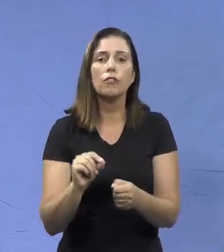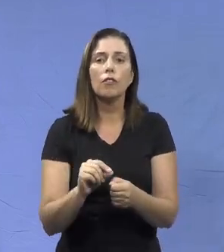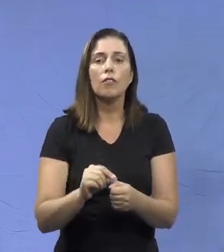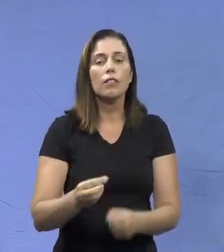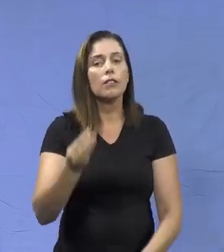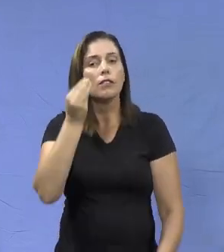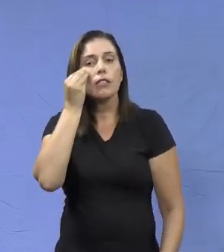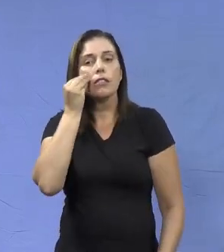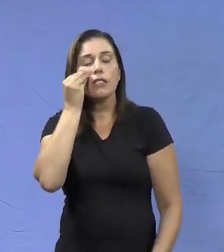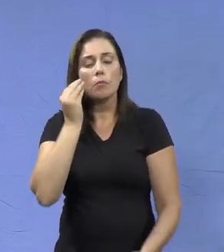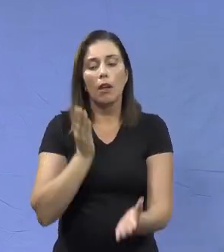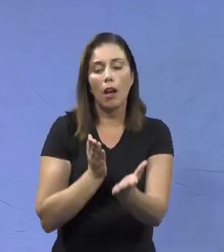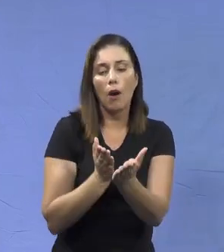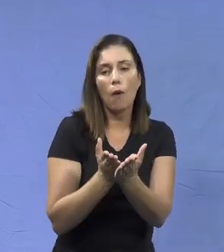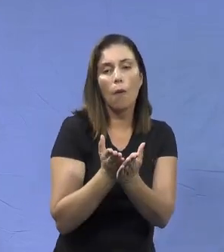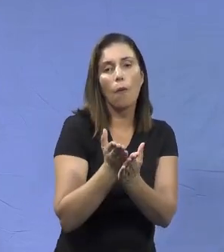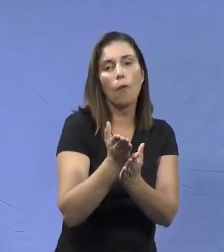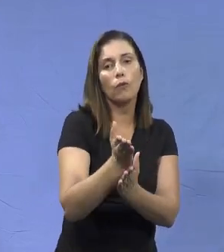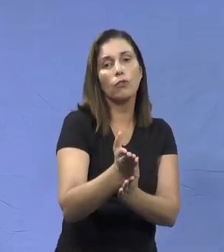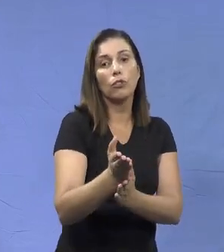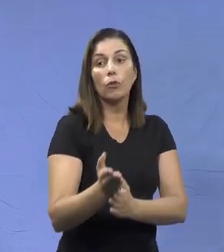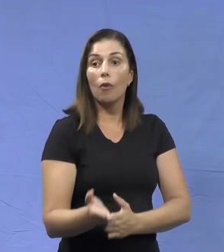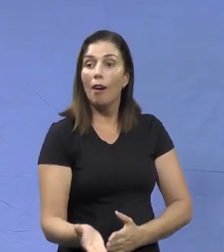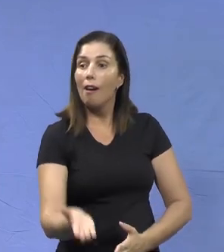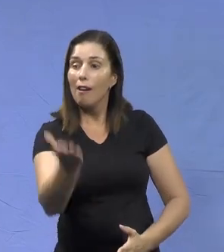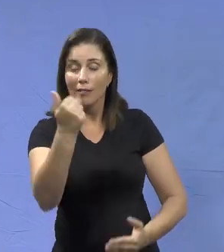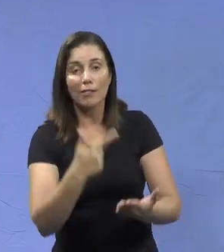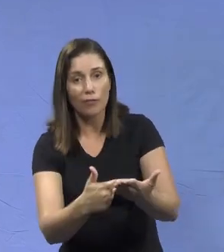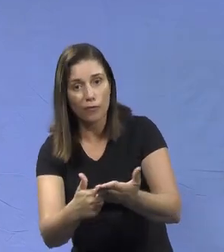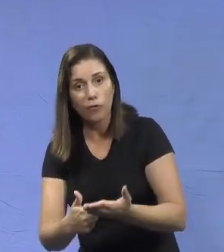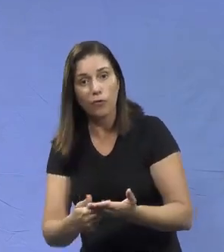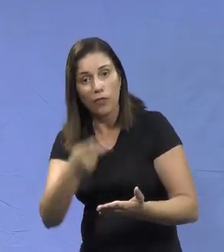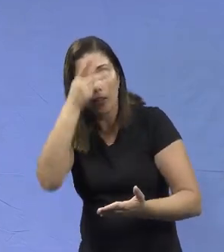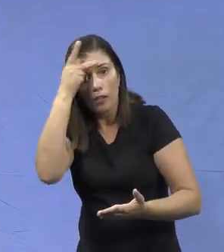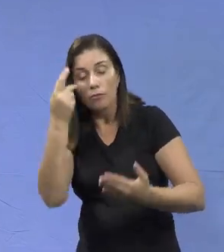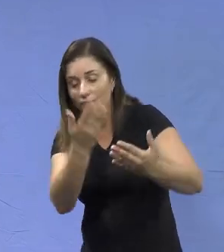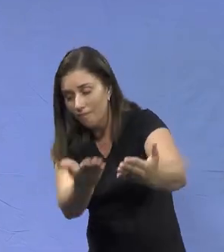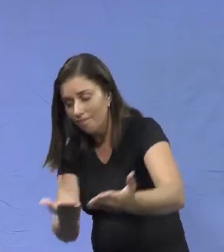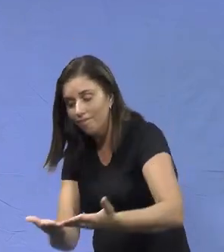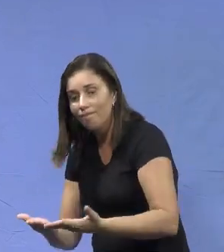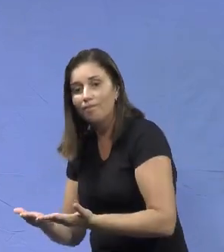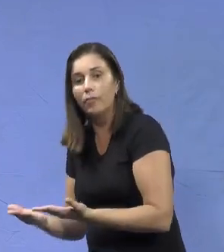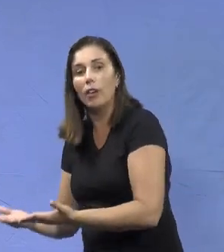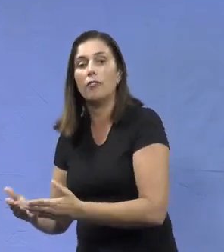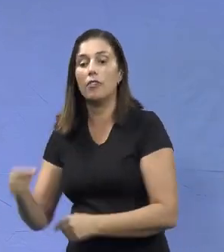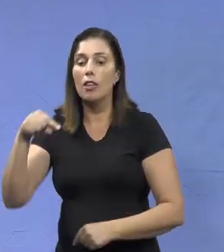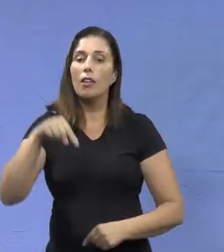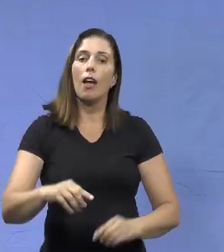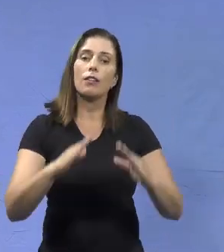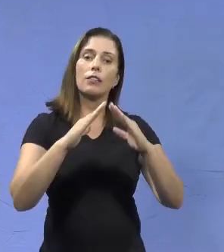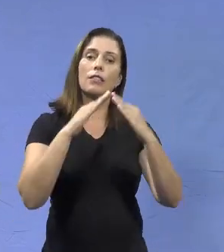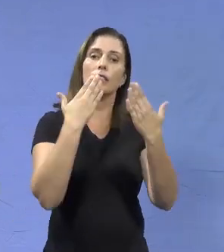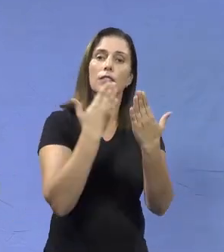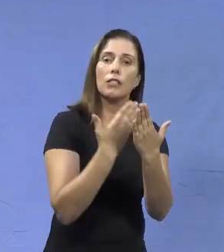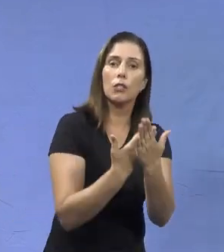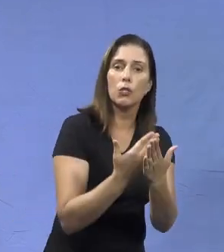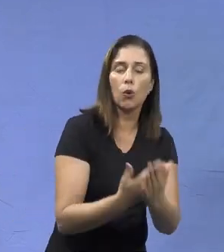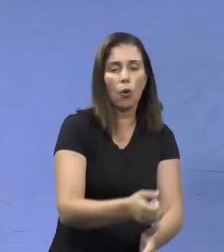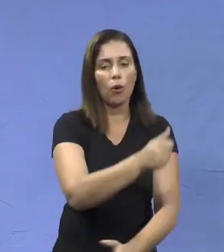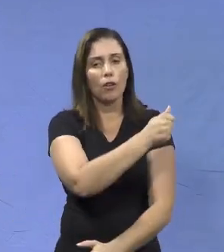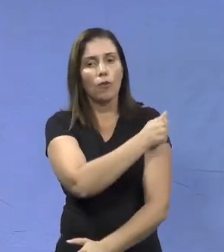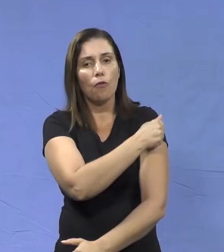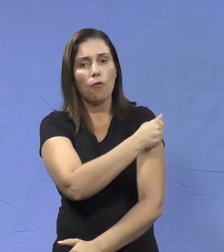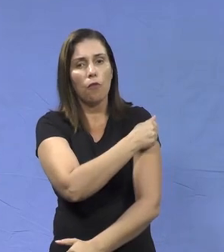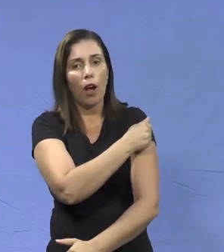experiência ter continuidade e trazer a sociedade aqui para dentro e essa escola e